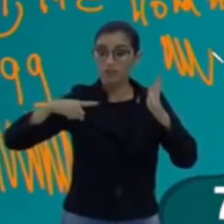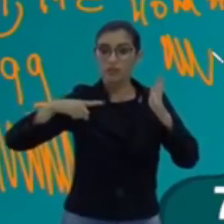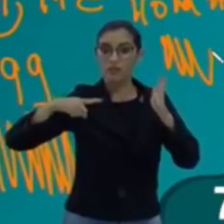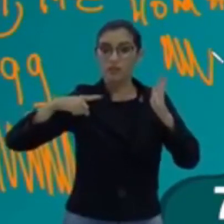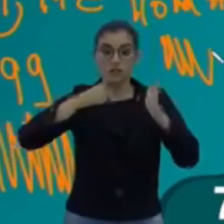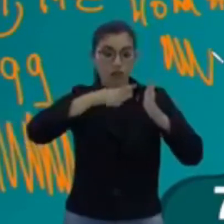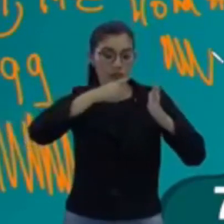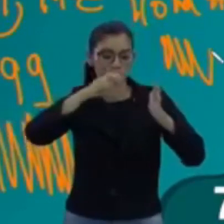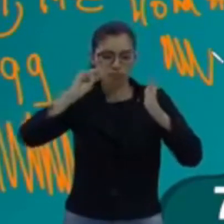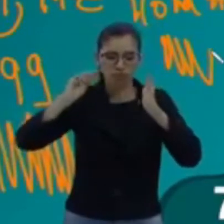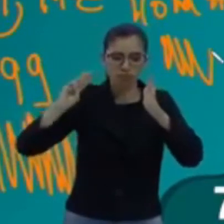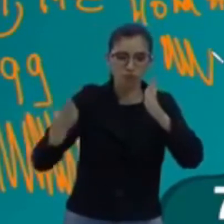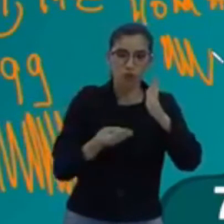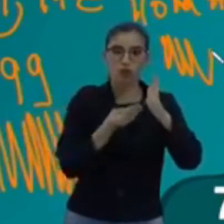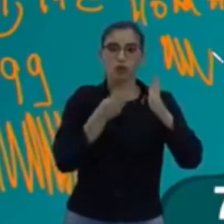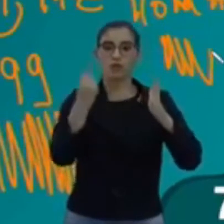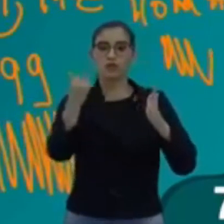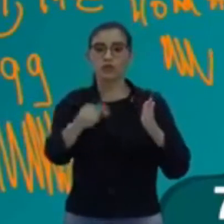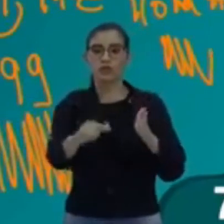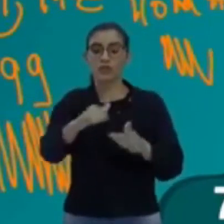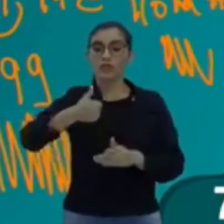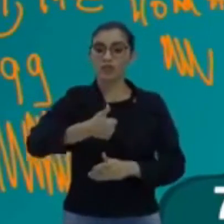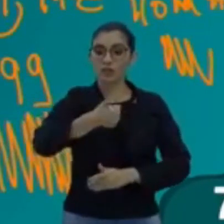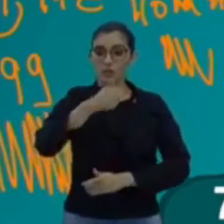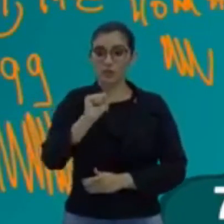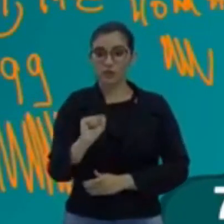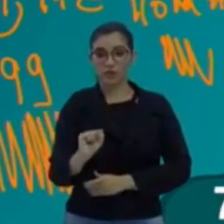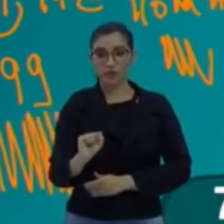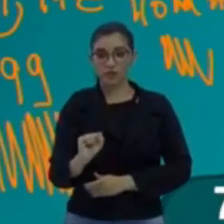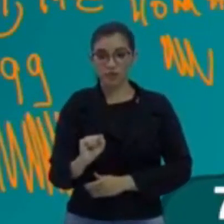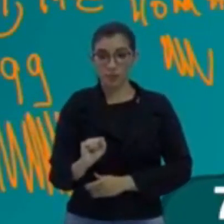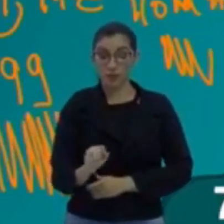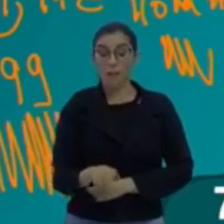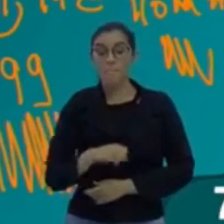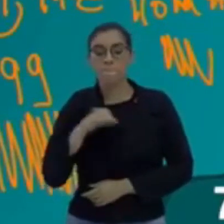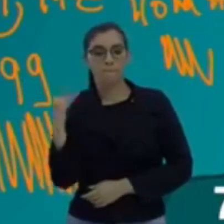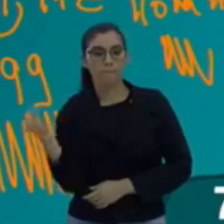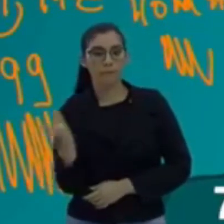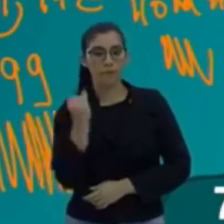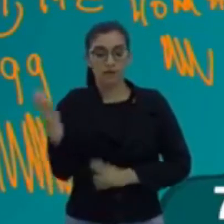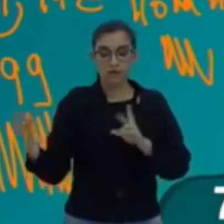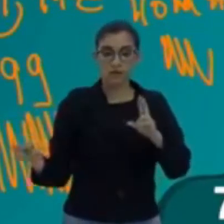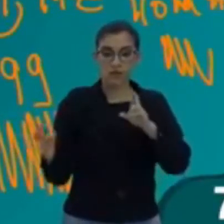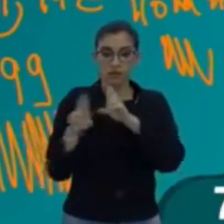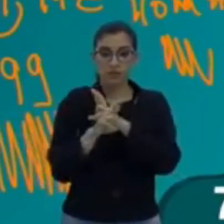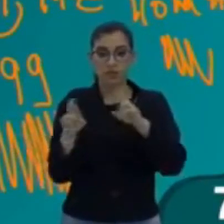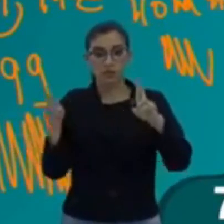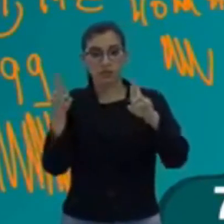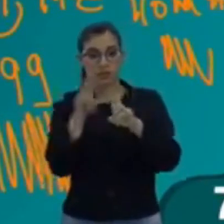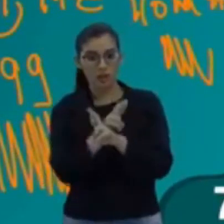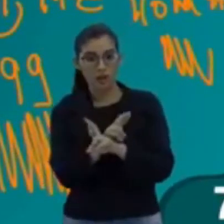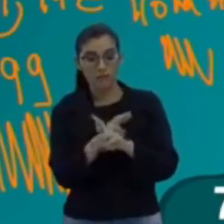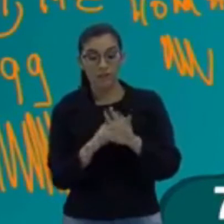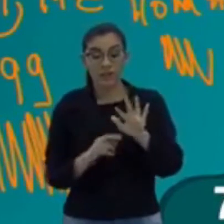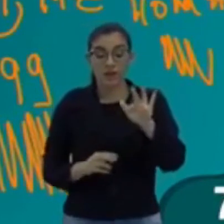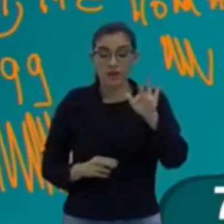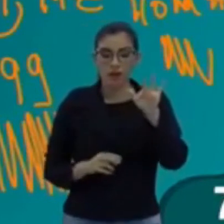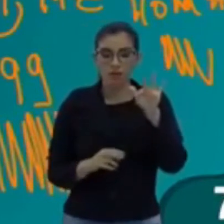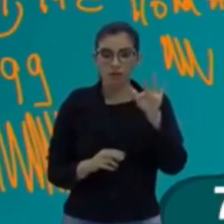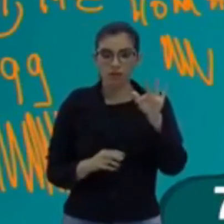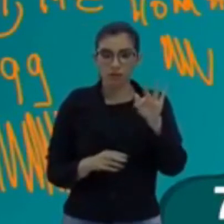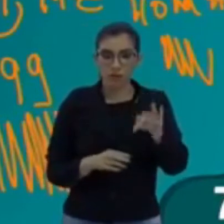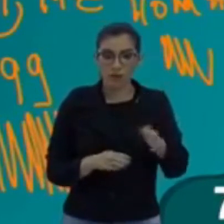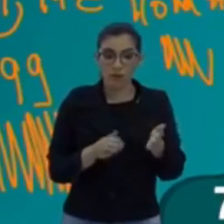É importante relacionar pra ti que a frequência é inversa do período. Como é isso de frequência